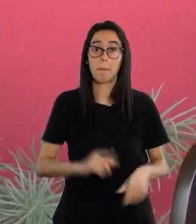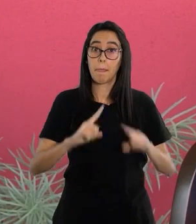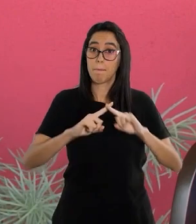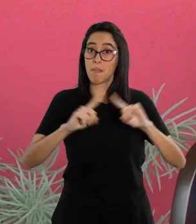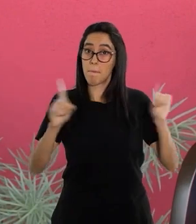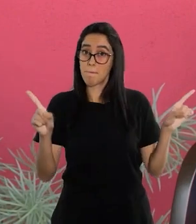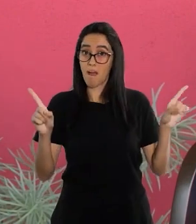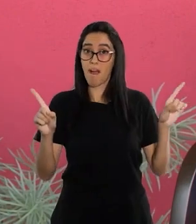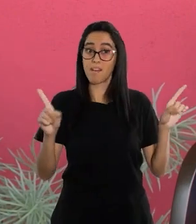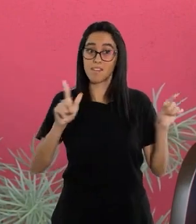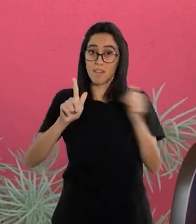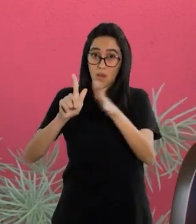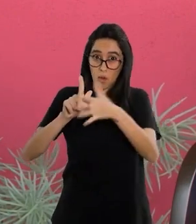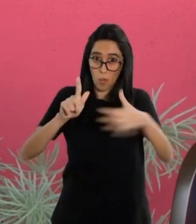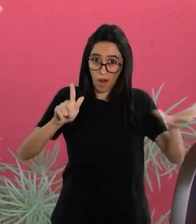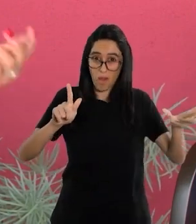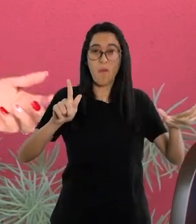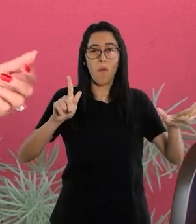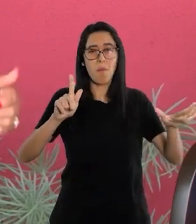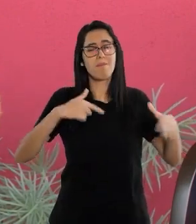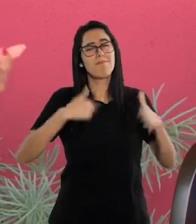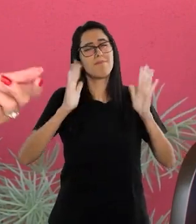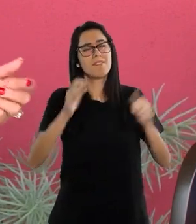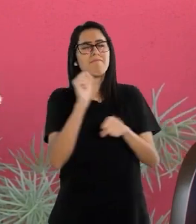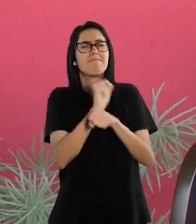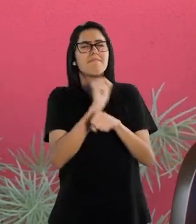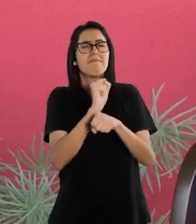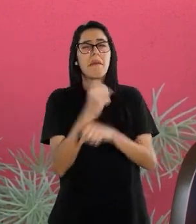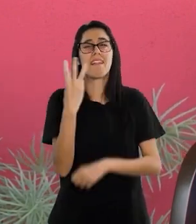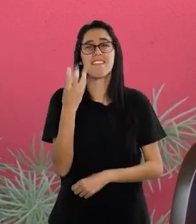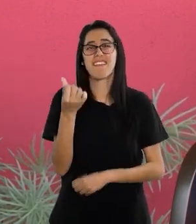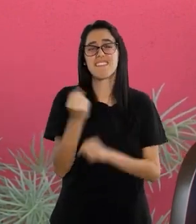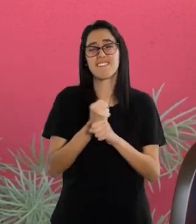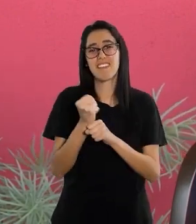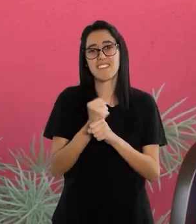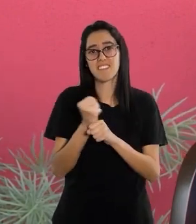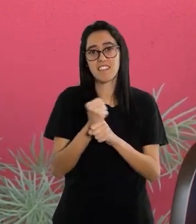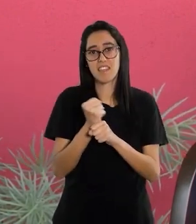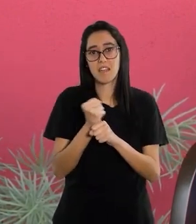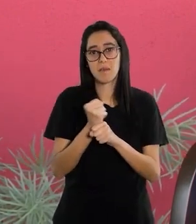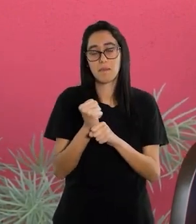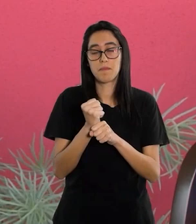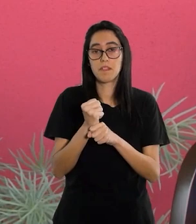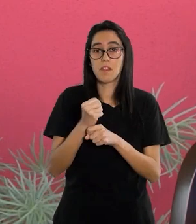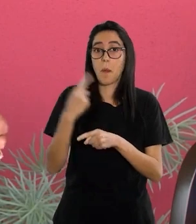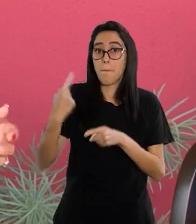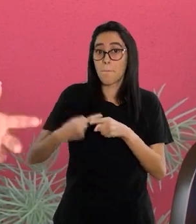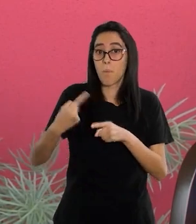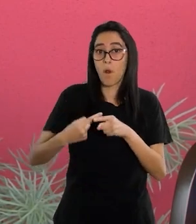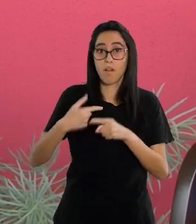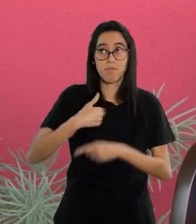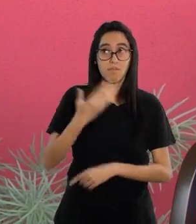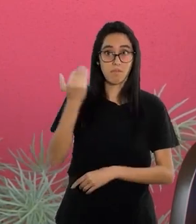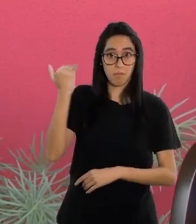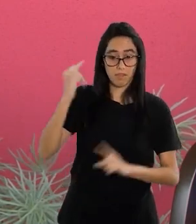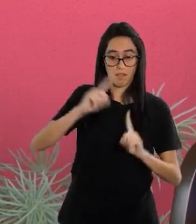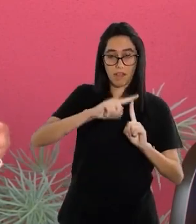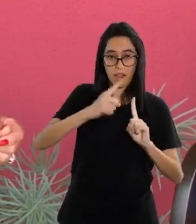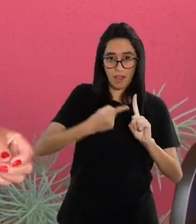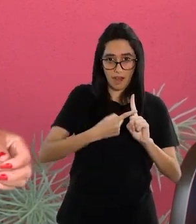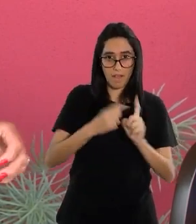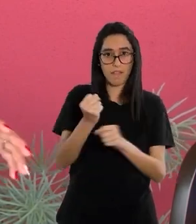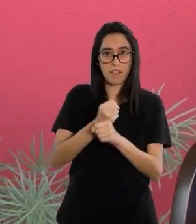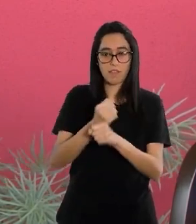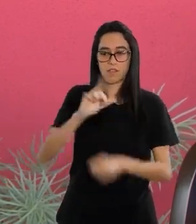Mas Guaratuba já me esperava há 36 anos. Porque eu estava grávida.